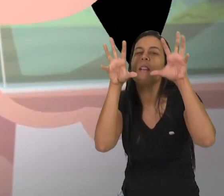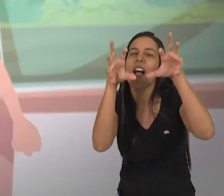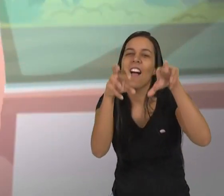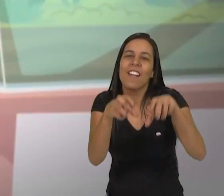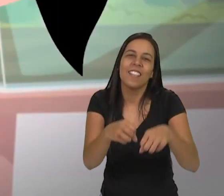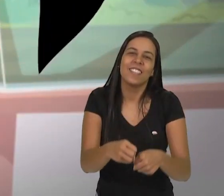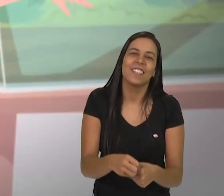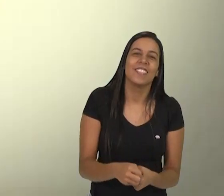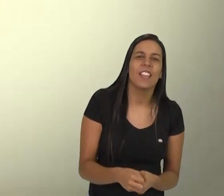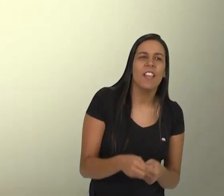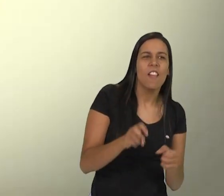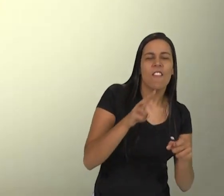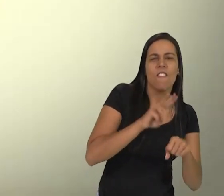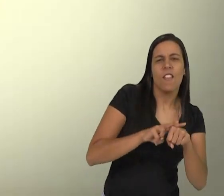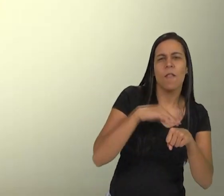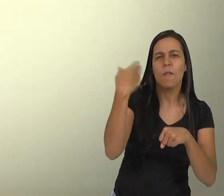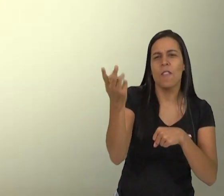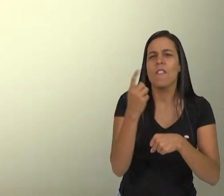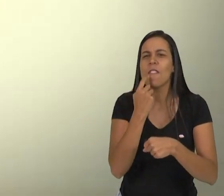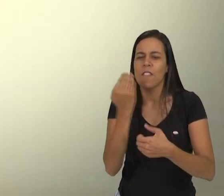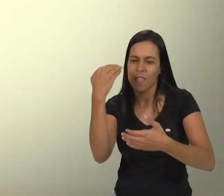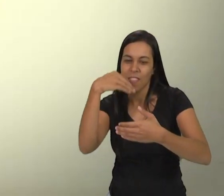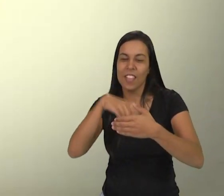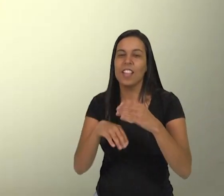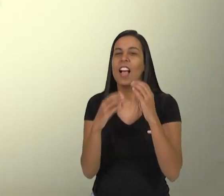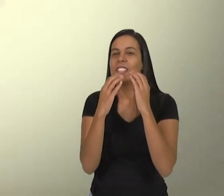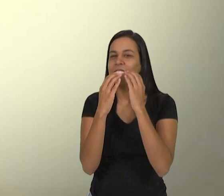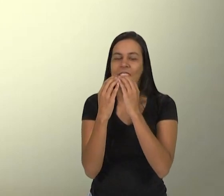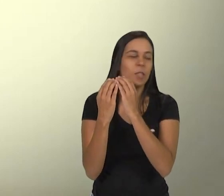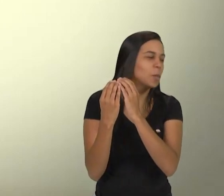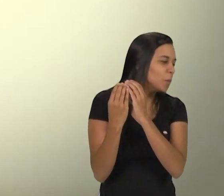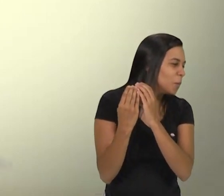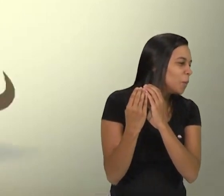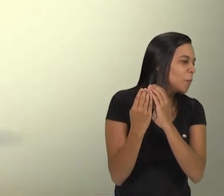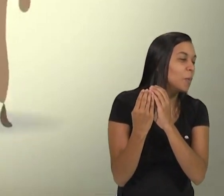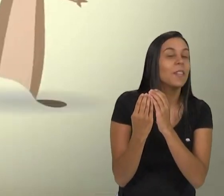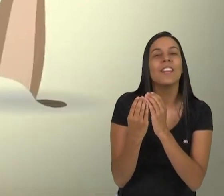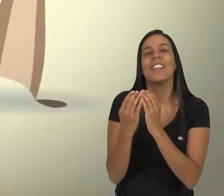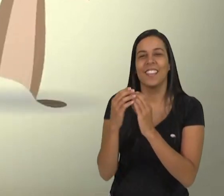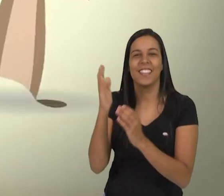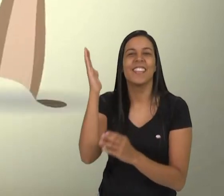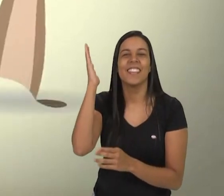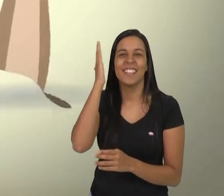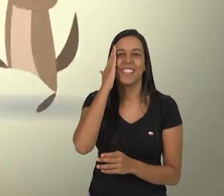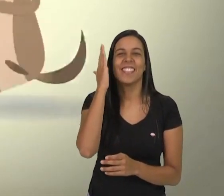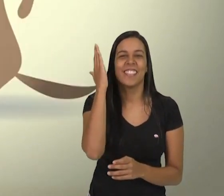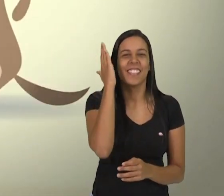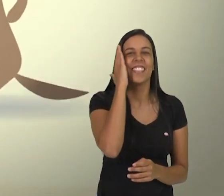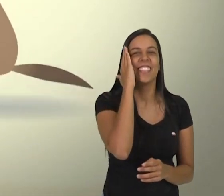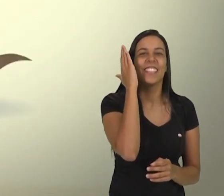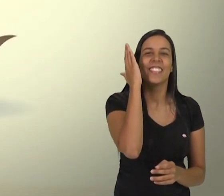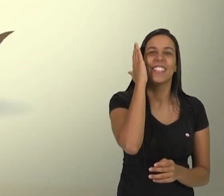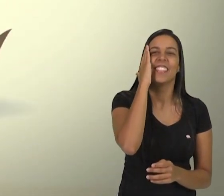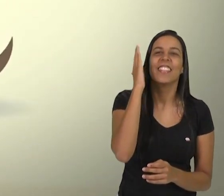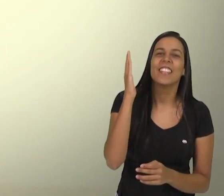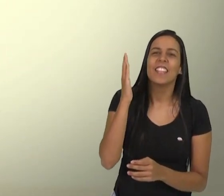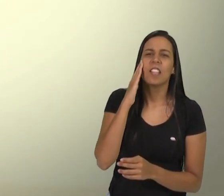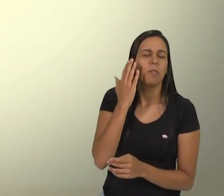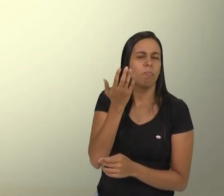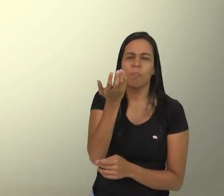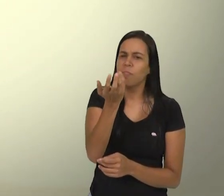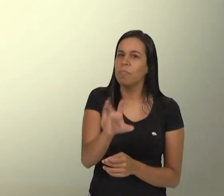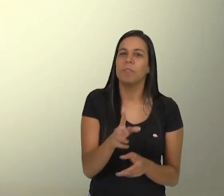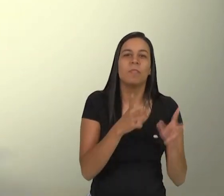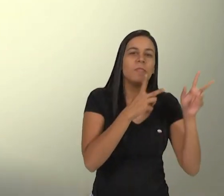unia Verde por fora, vermelha por dentro É a melancia Eu quero saber